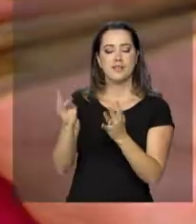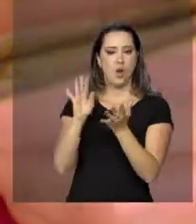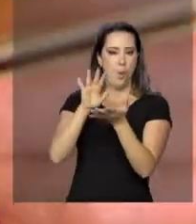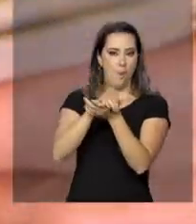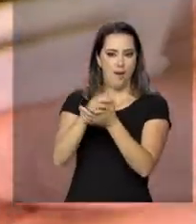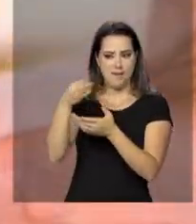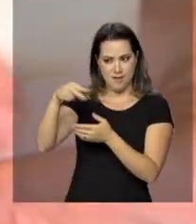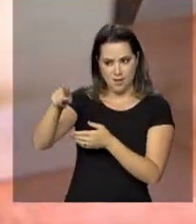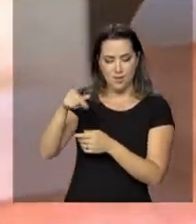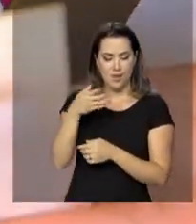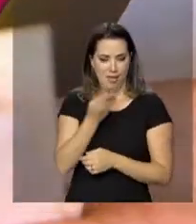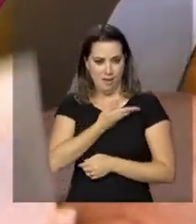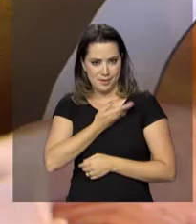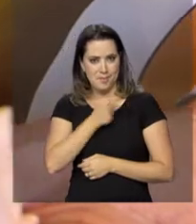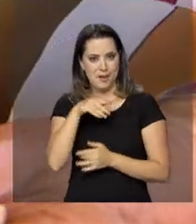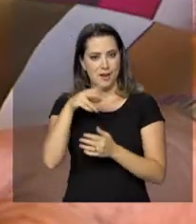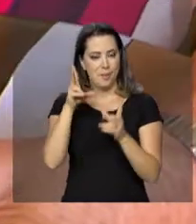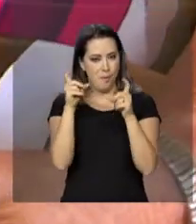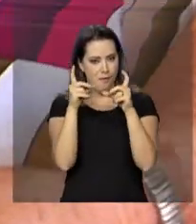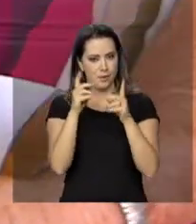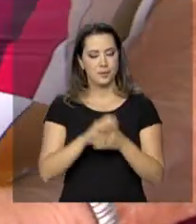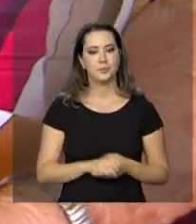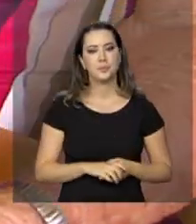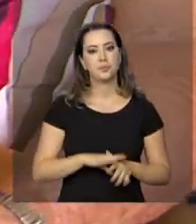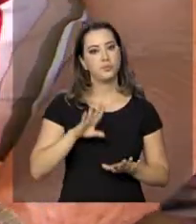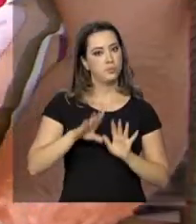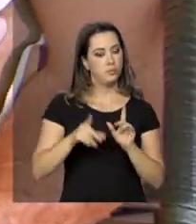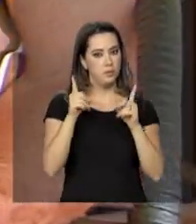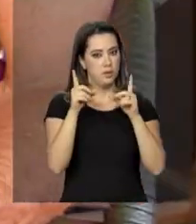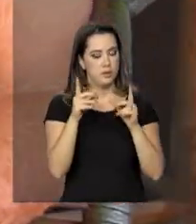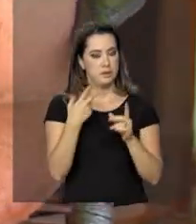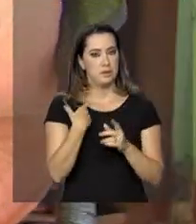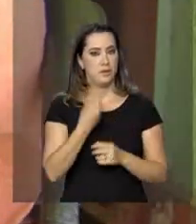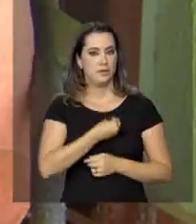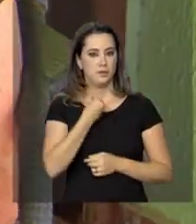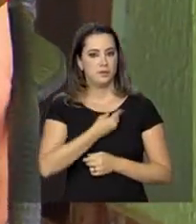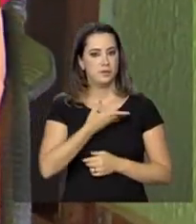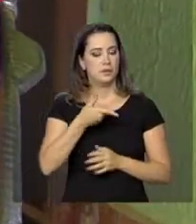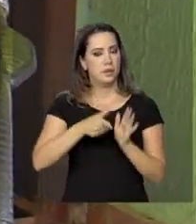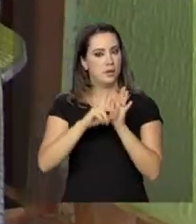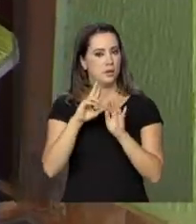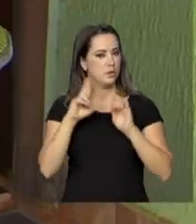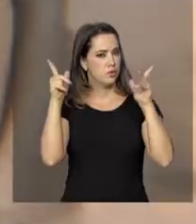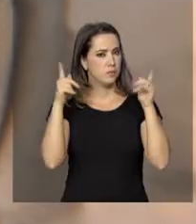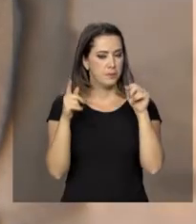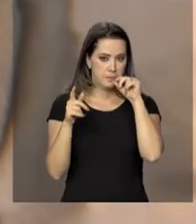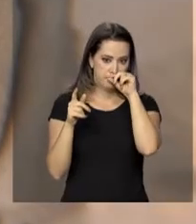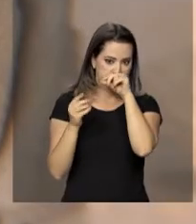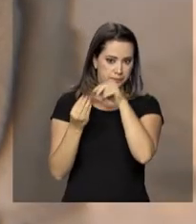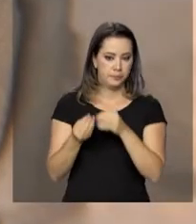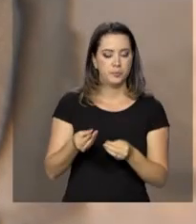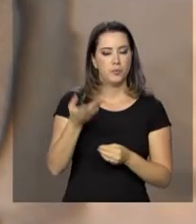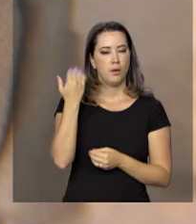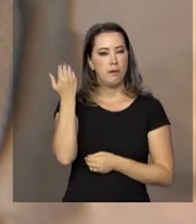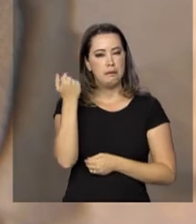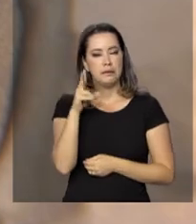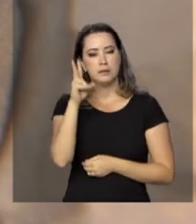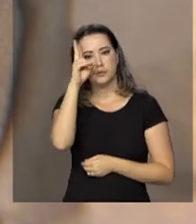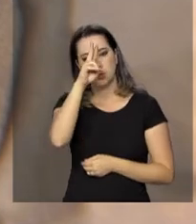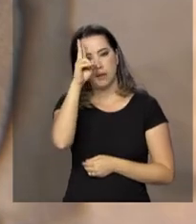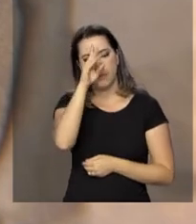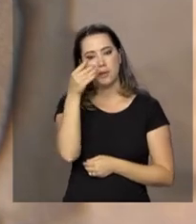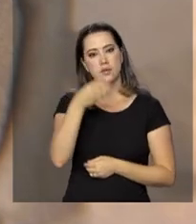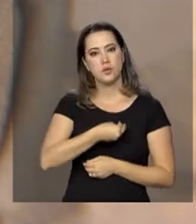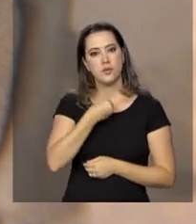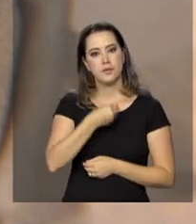Mas nem sempre a vida foi assim. As fotos em preto e branco, nas mãos de dona Bena, trazem recordações de uma vida